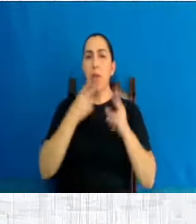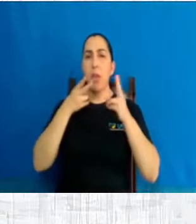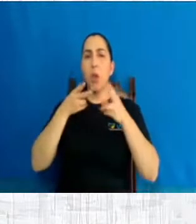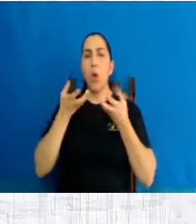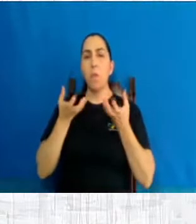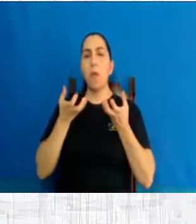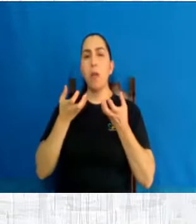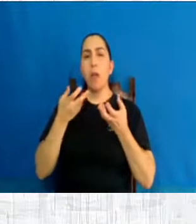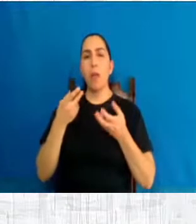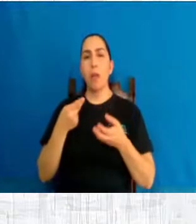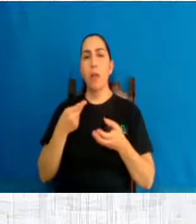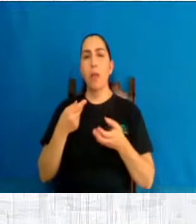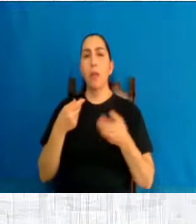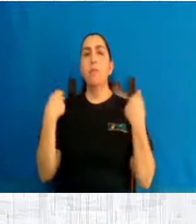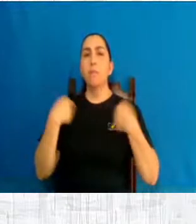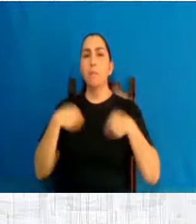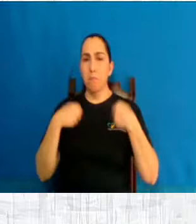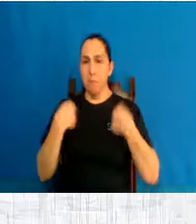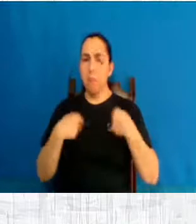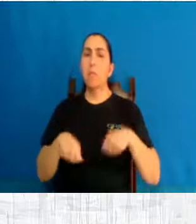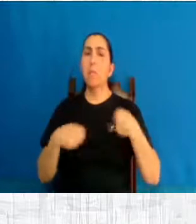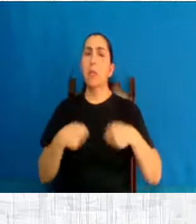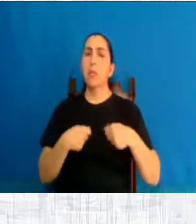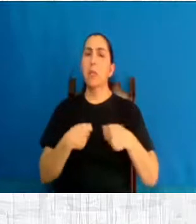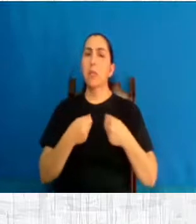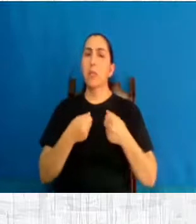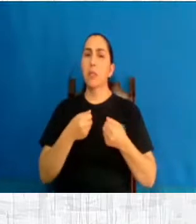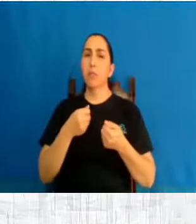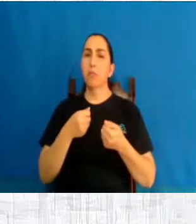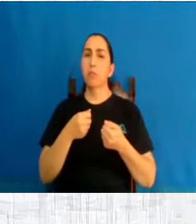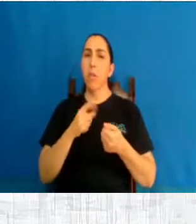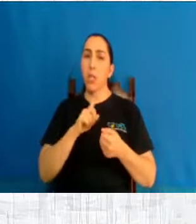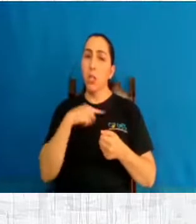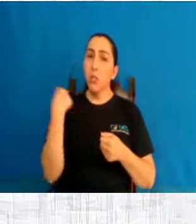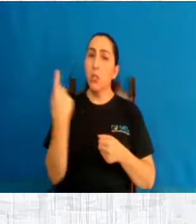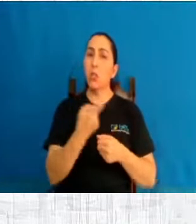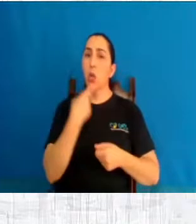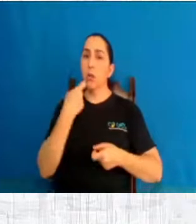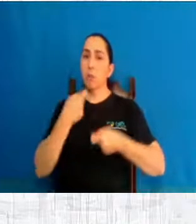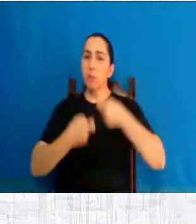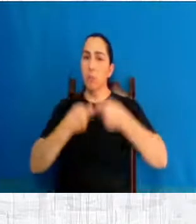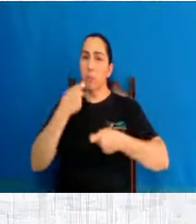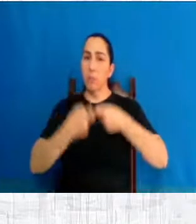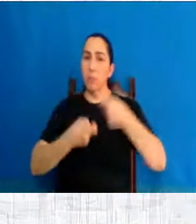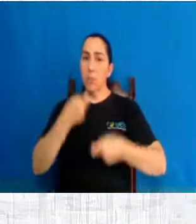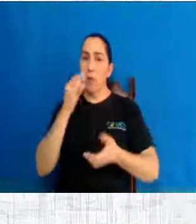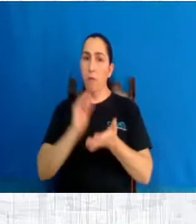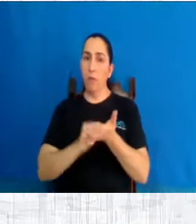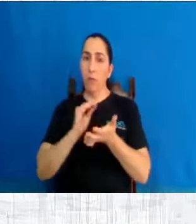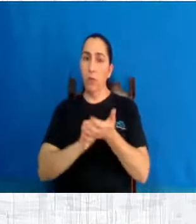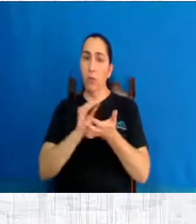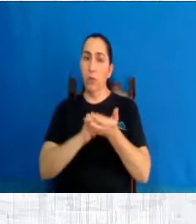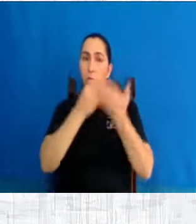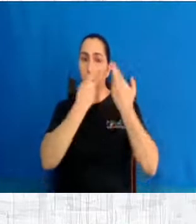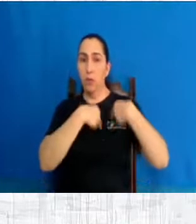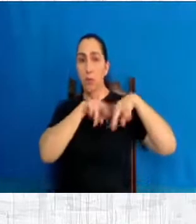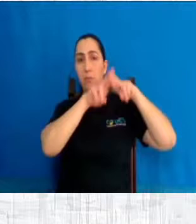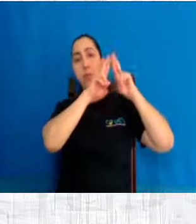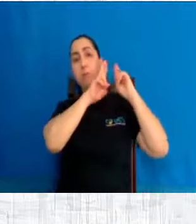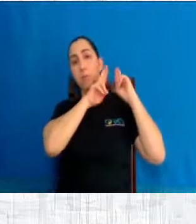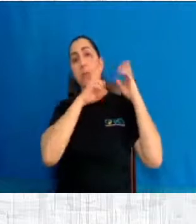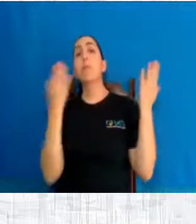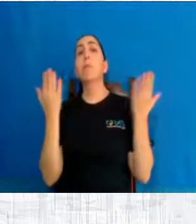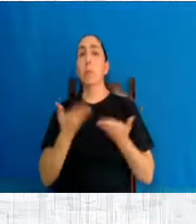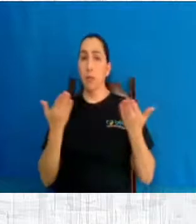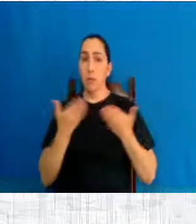Então, se a gente foi irresponsável na hora do relacionamento sexual, temos que ser responsáveis,